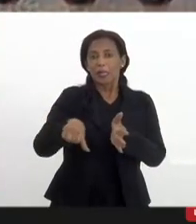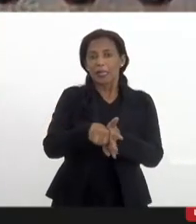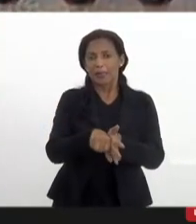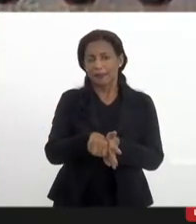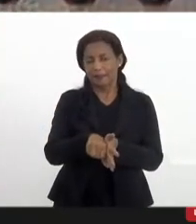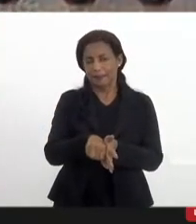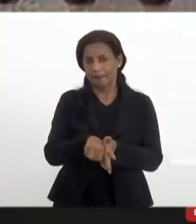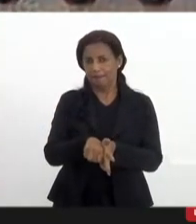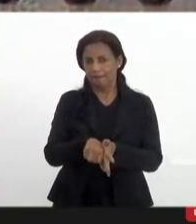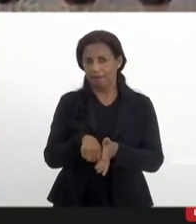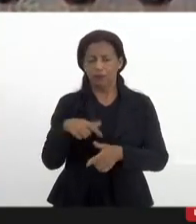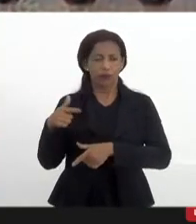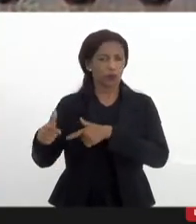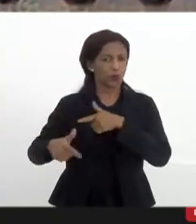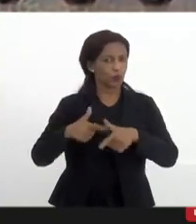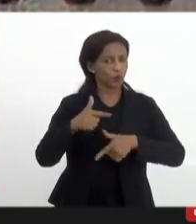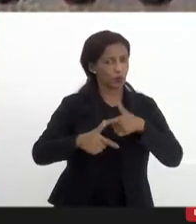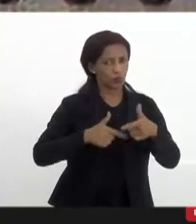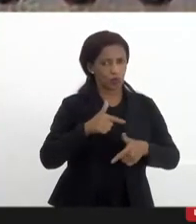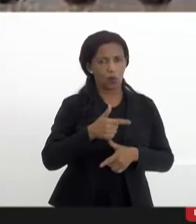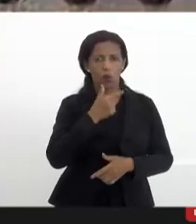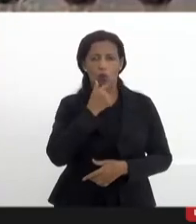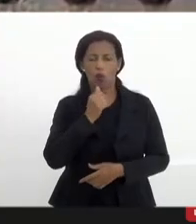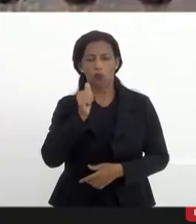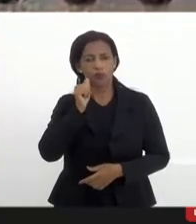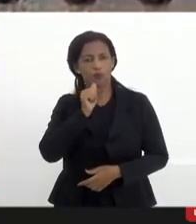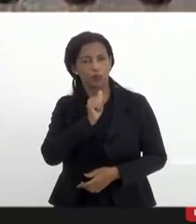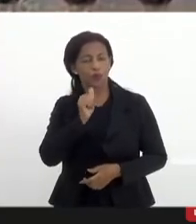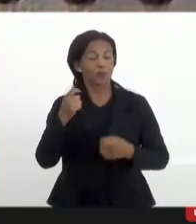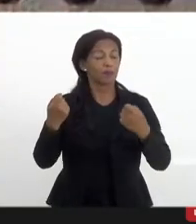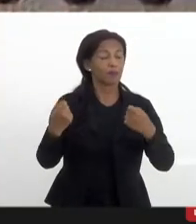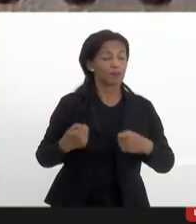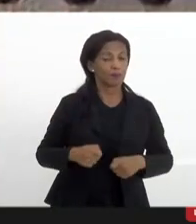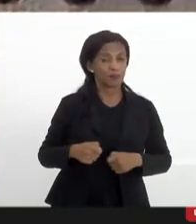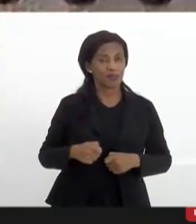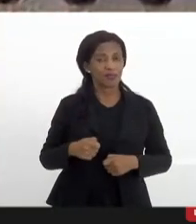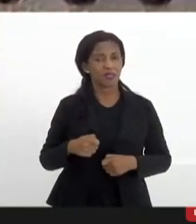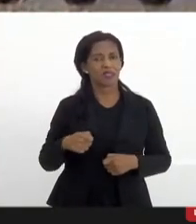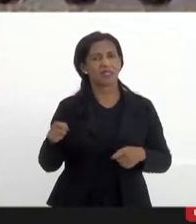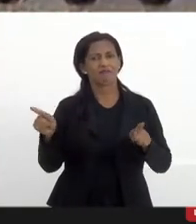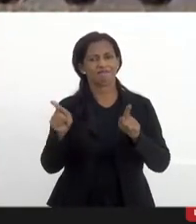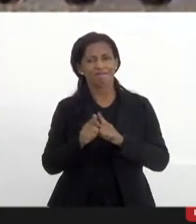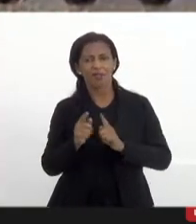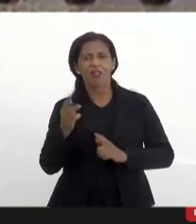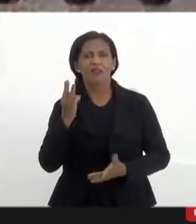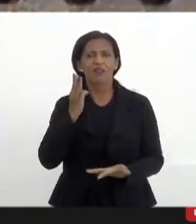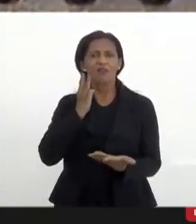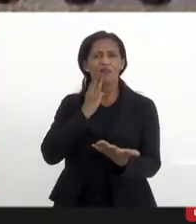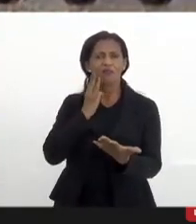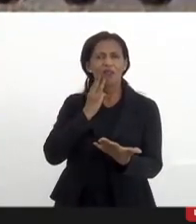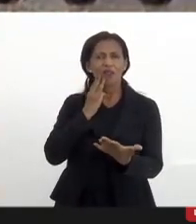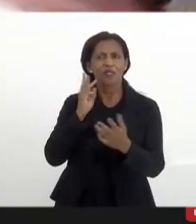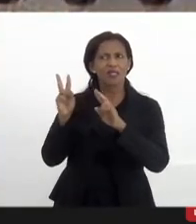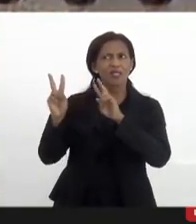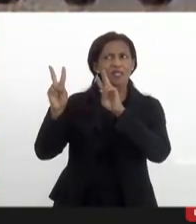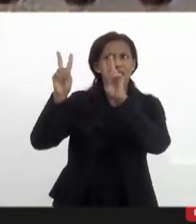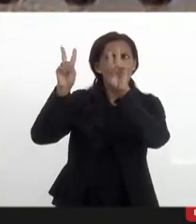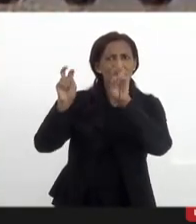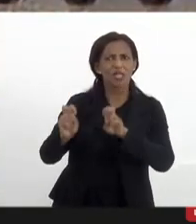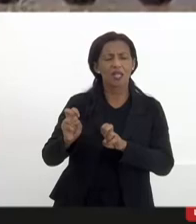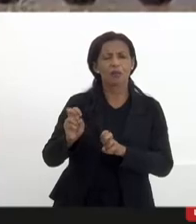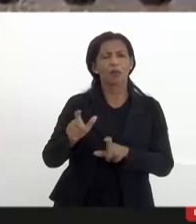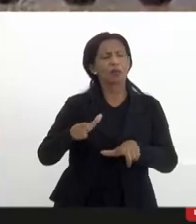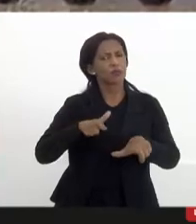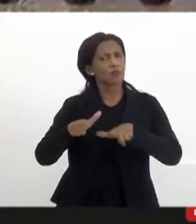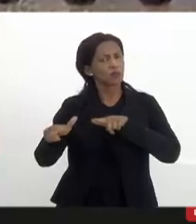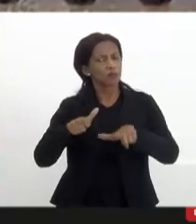dos trabalhadores e trabalhadoras e a gente precisa reivindicar Valdeck aqui esse termo são trabalhadores e